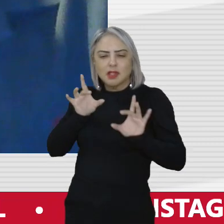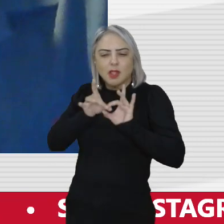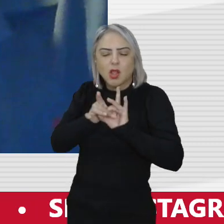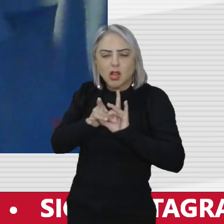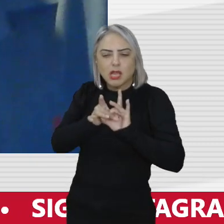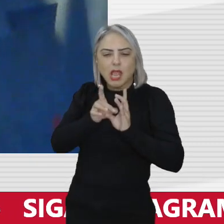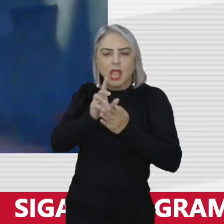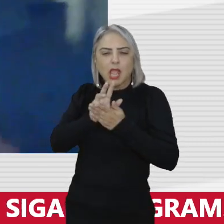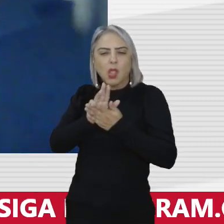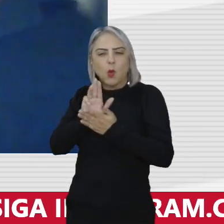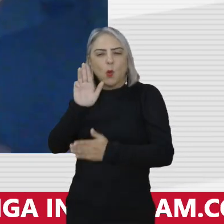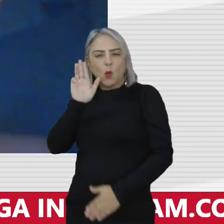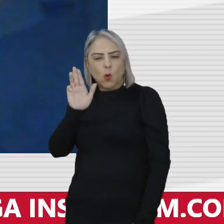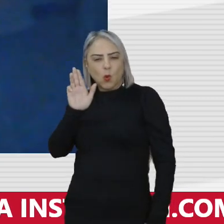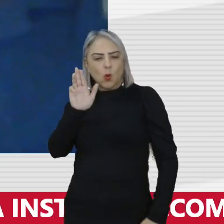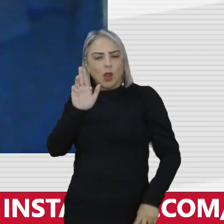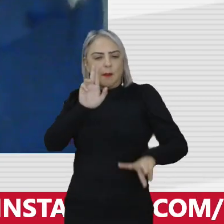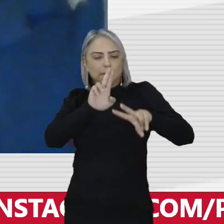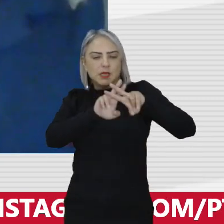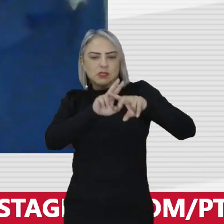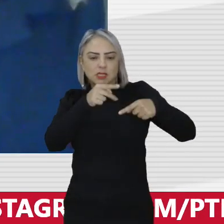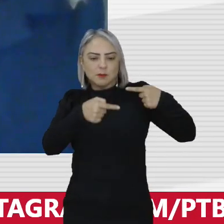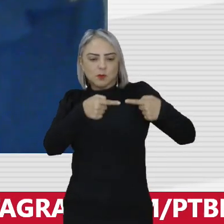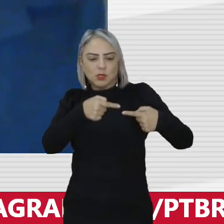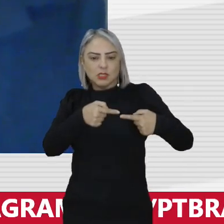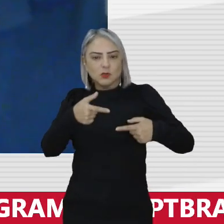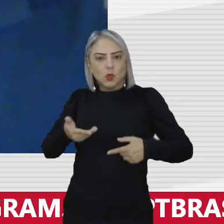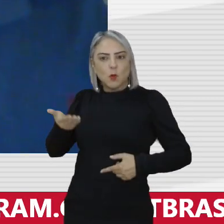prisioneiro político do passado com o prisioneiro de hoje.